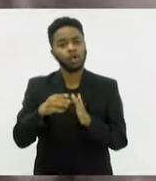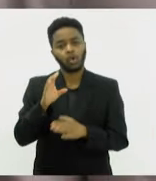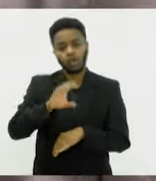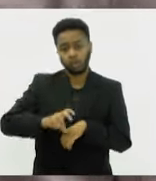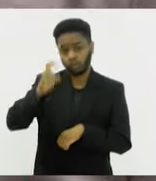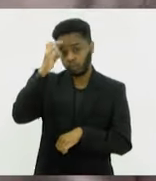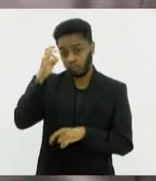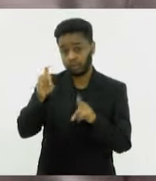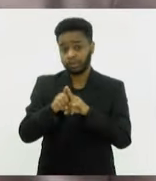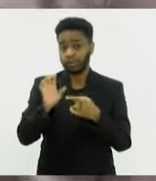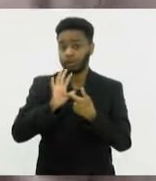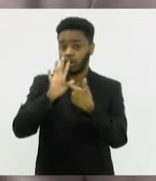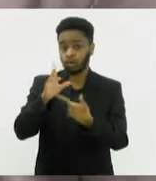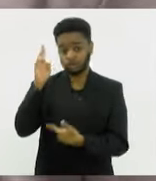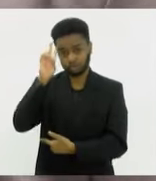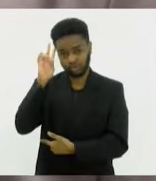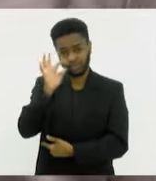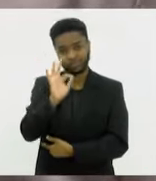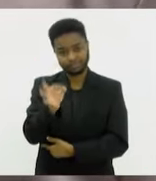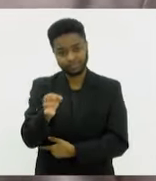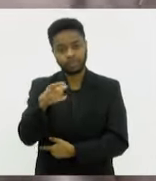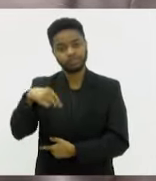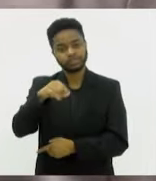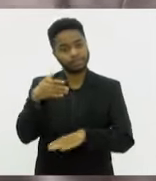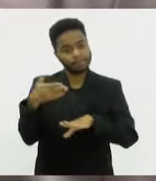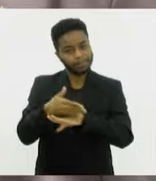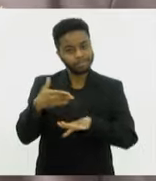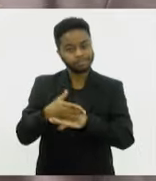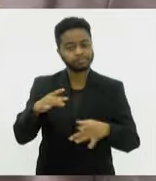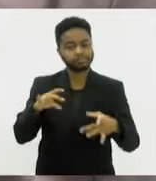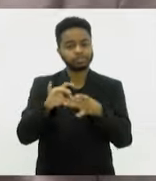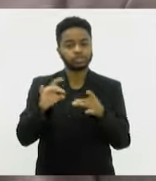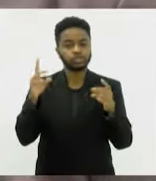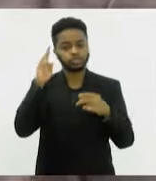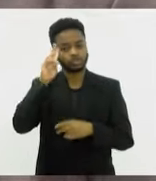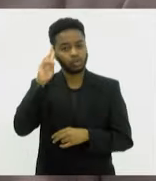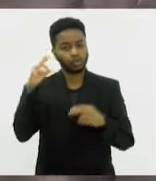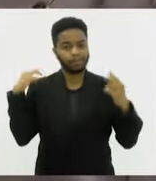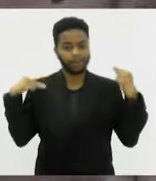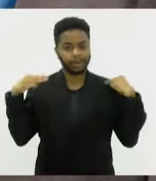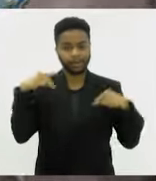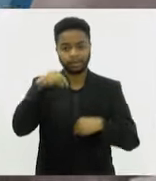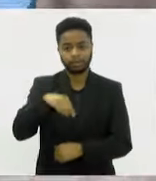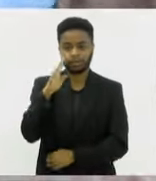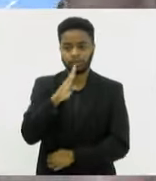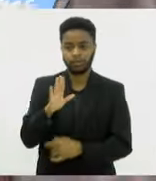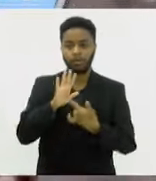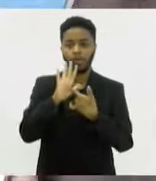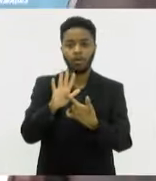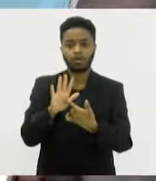também a história. Vocês participaram da história da Marinha do Brasil. Mostra o livro aqui,